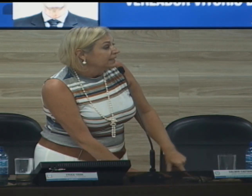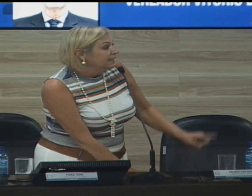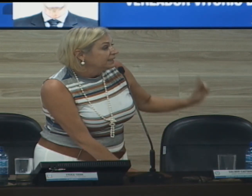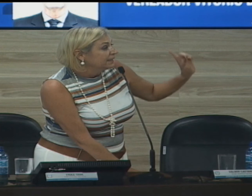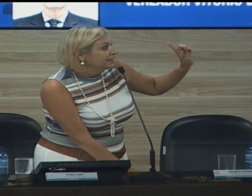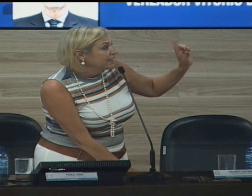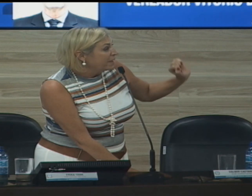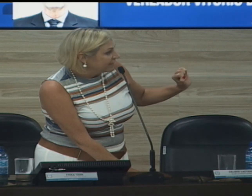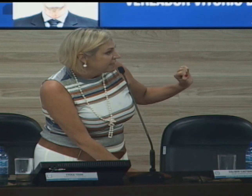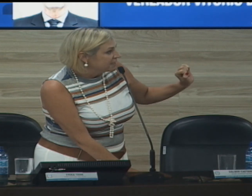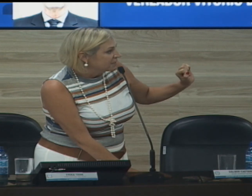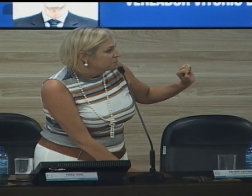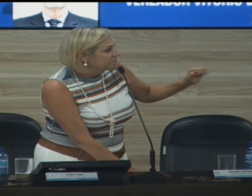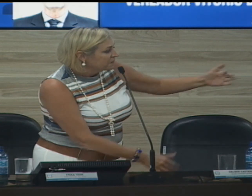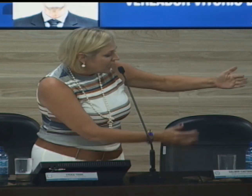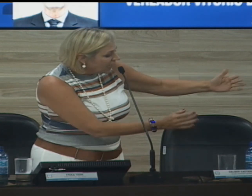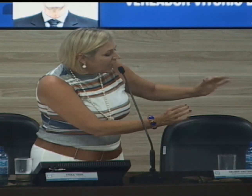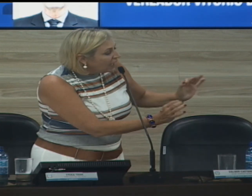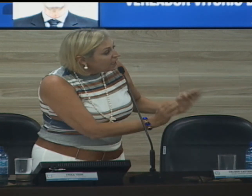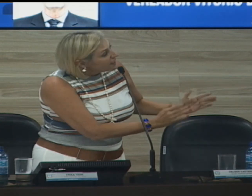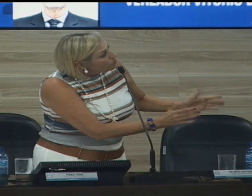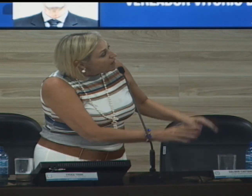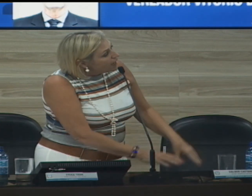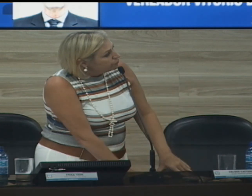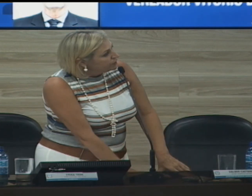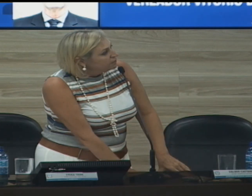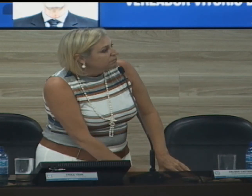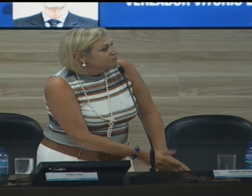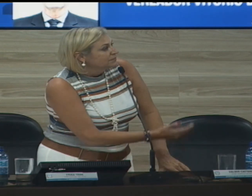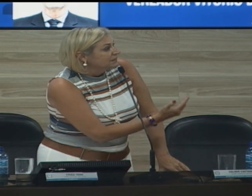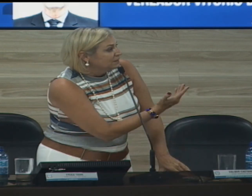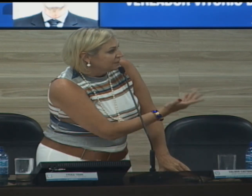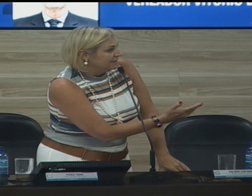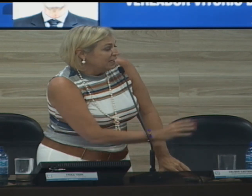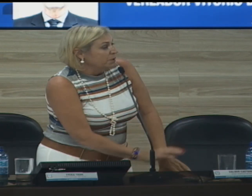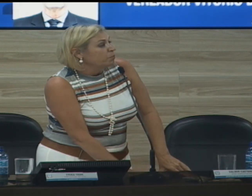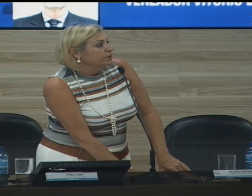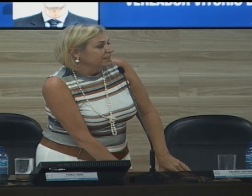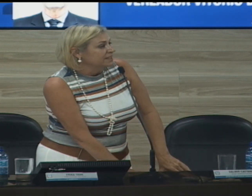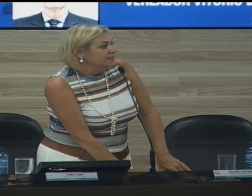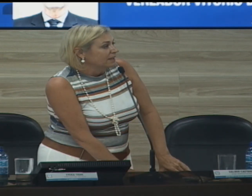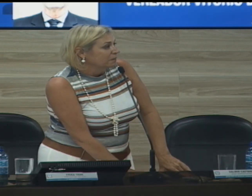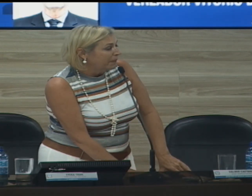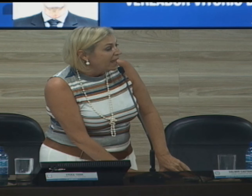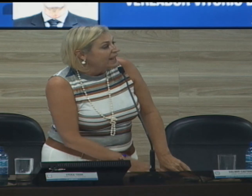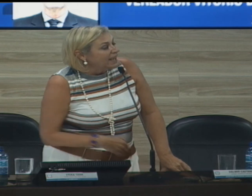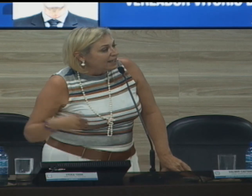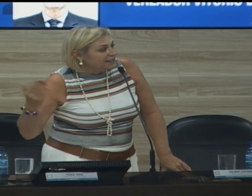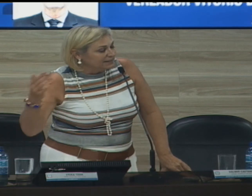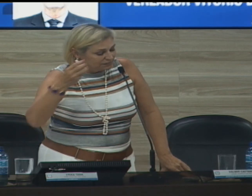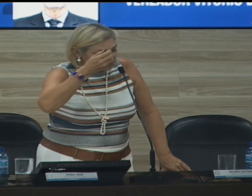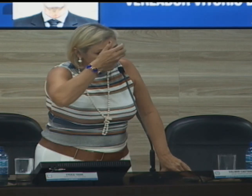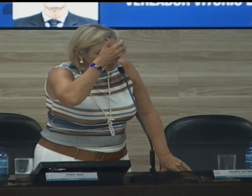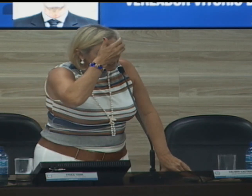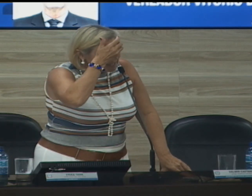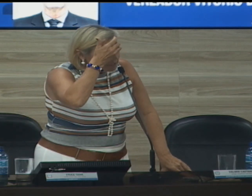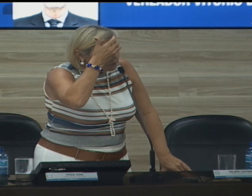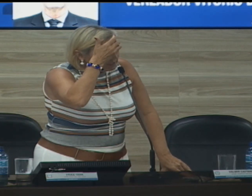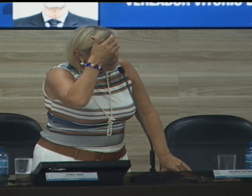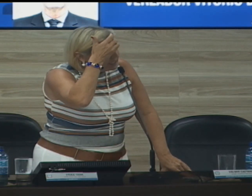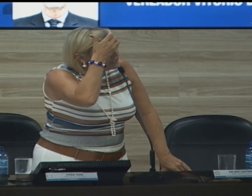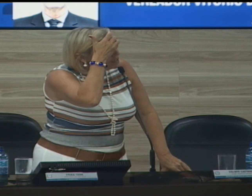ali na matriz e tem uma árvore de extrema importância para a área do